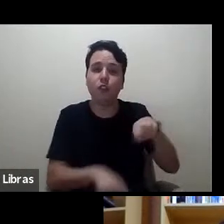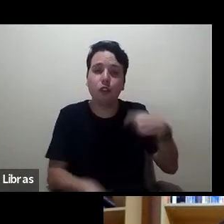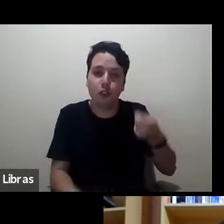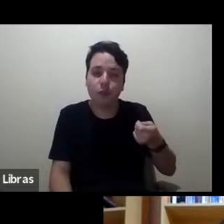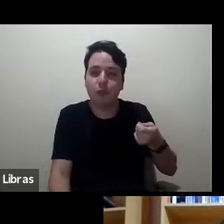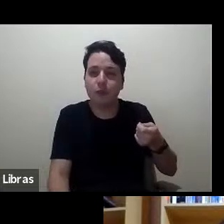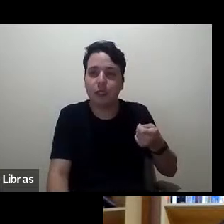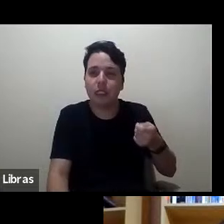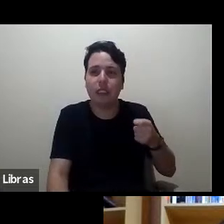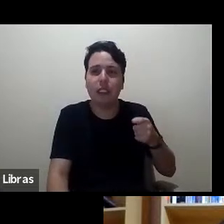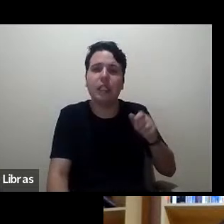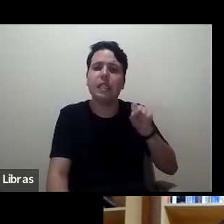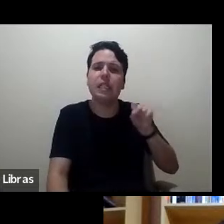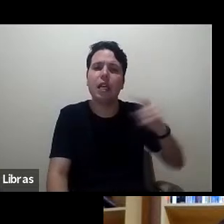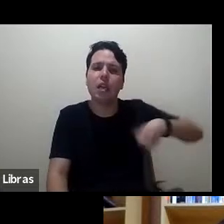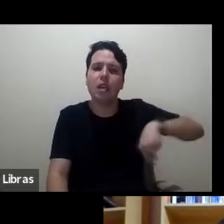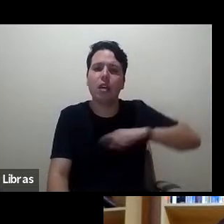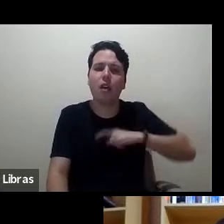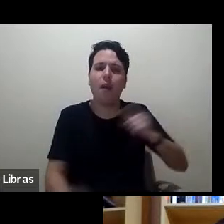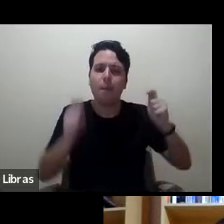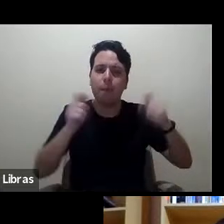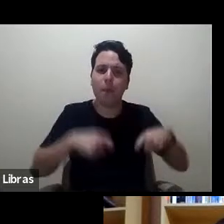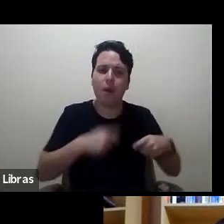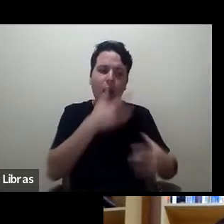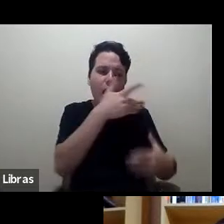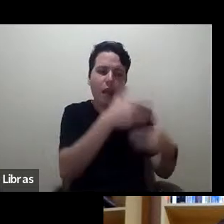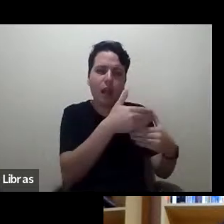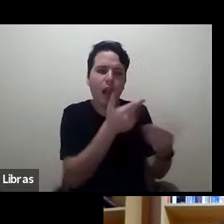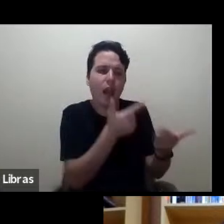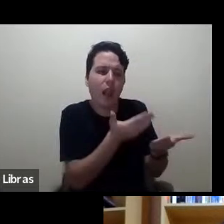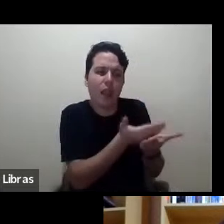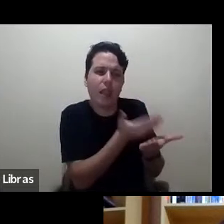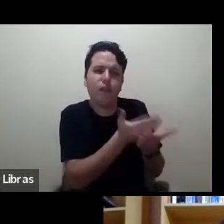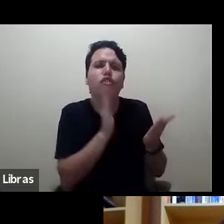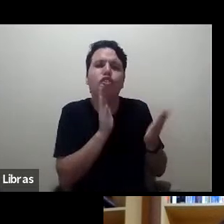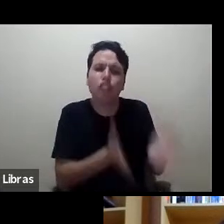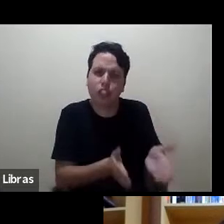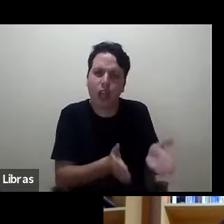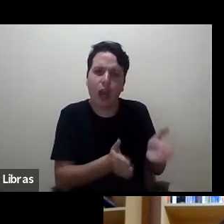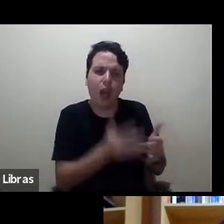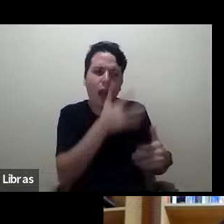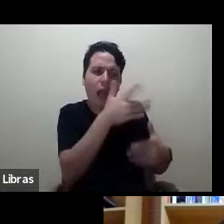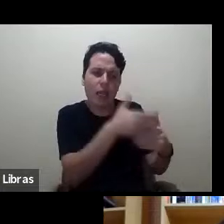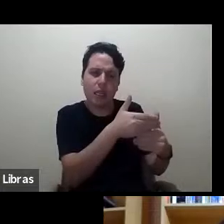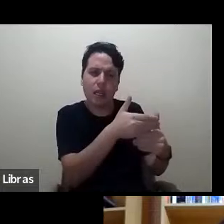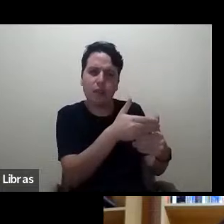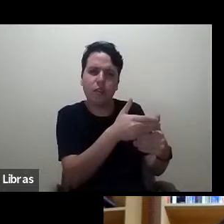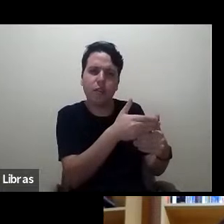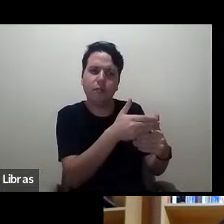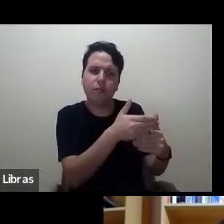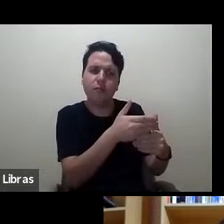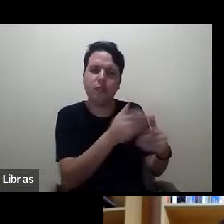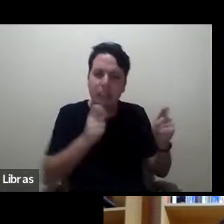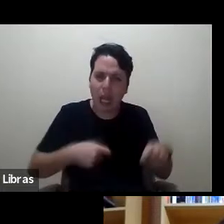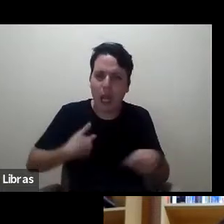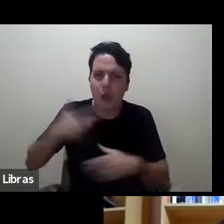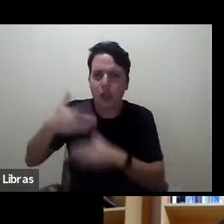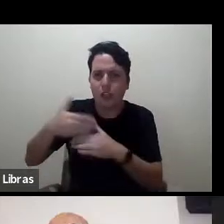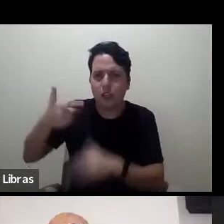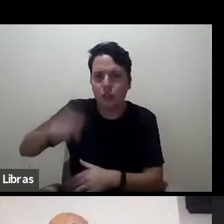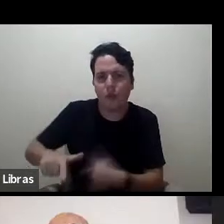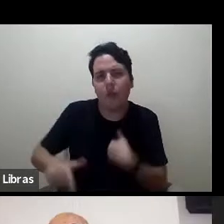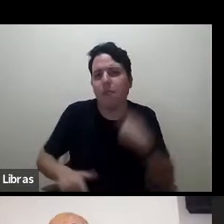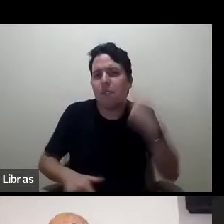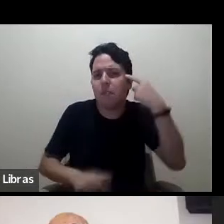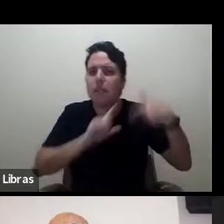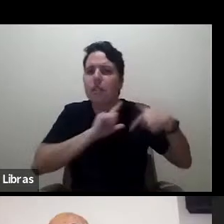se a gente pode resenhar de novo livros que já foram resenhados, eu, na tradição, por exemplo, que eu